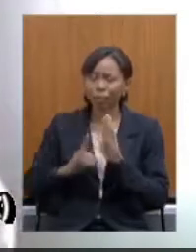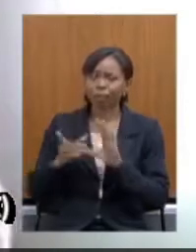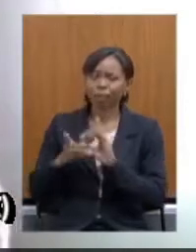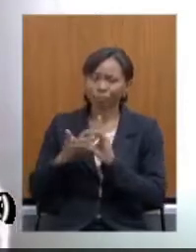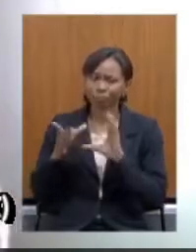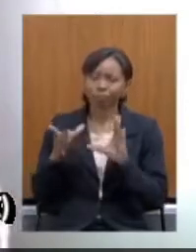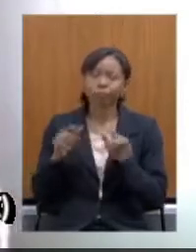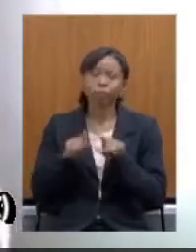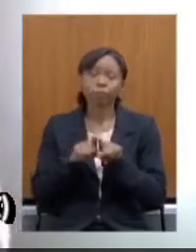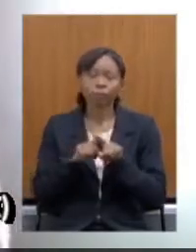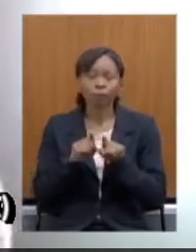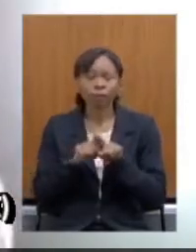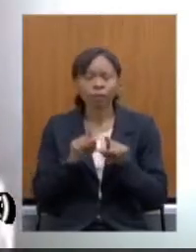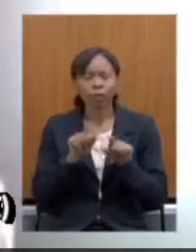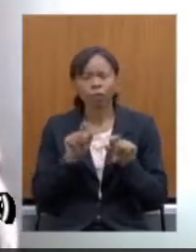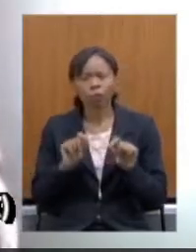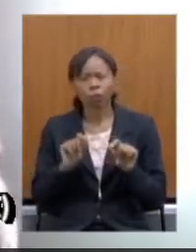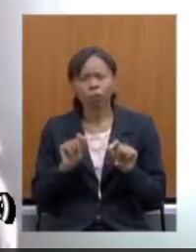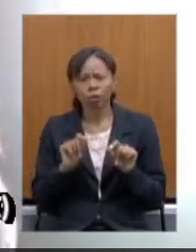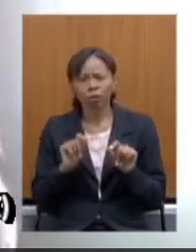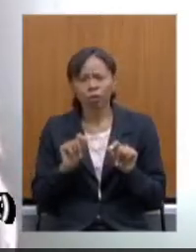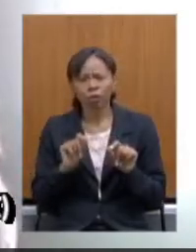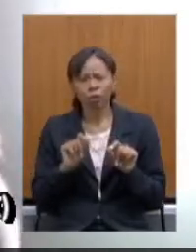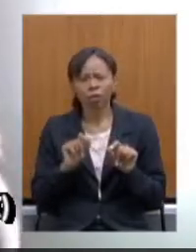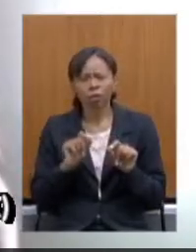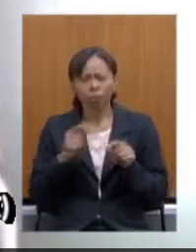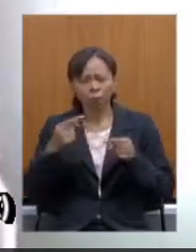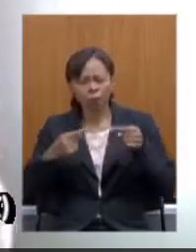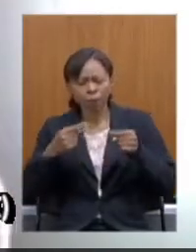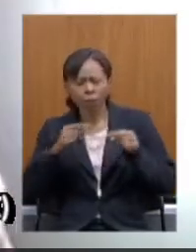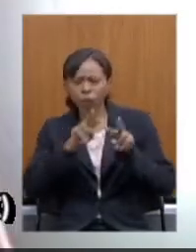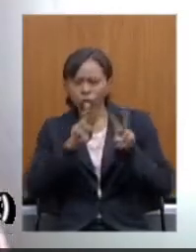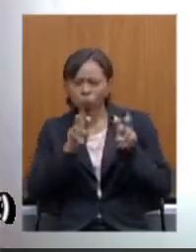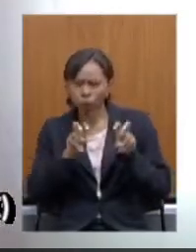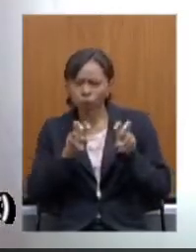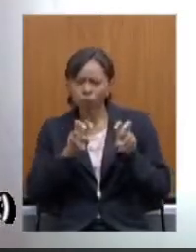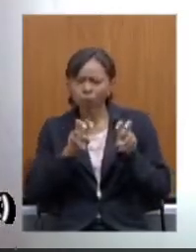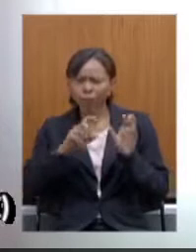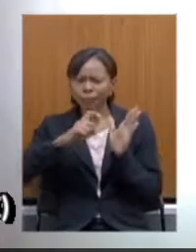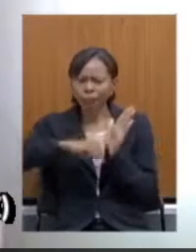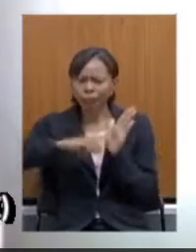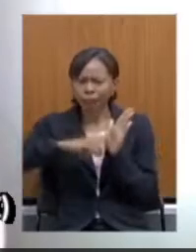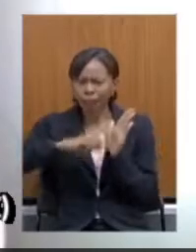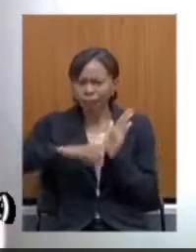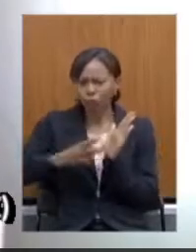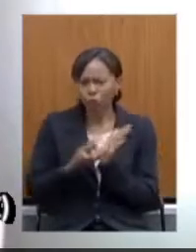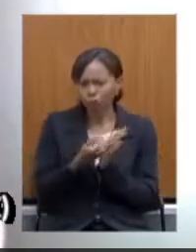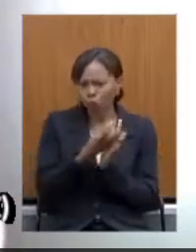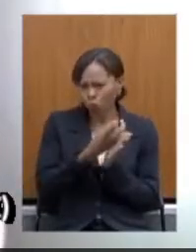colegas que o debate da tributação ele está prescindindo o debate